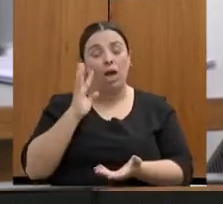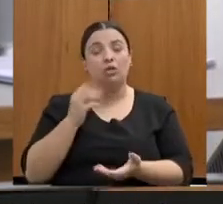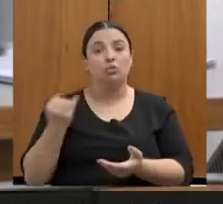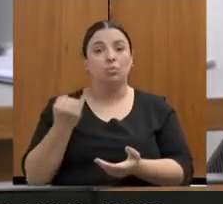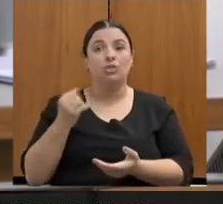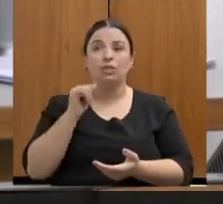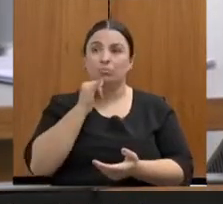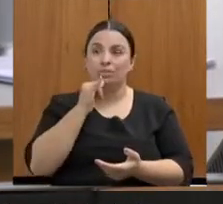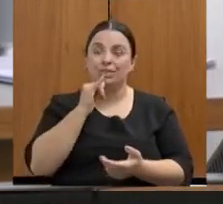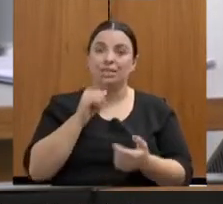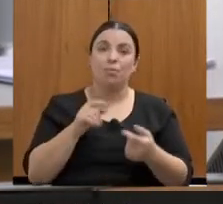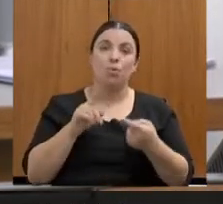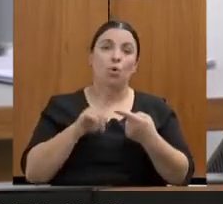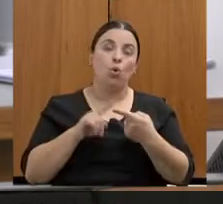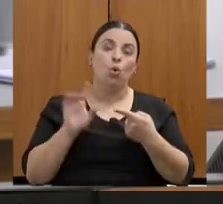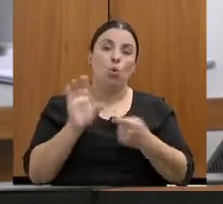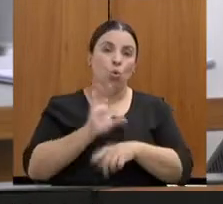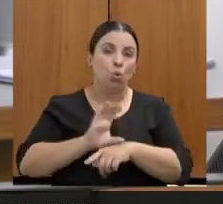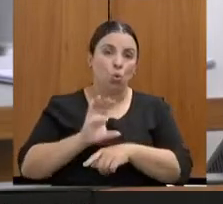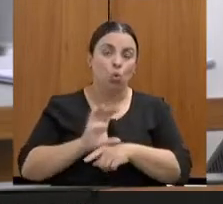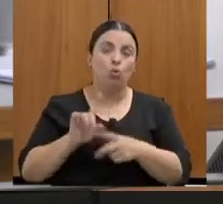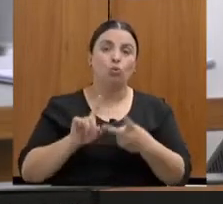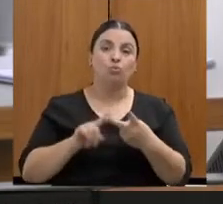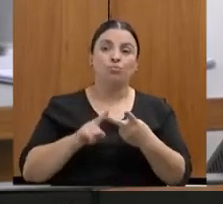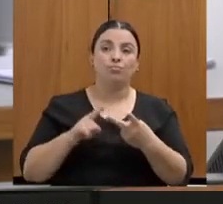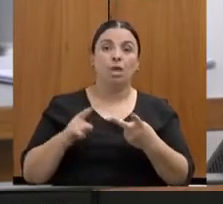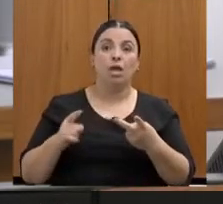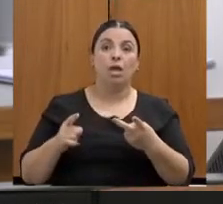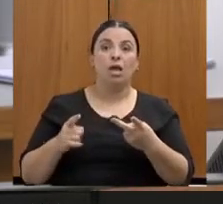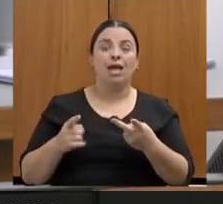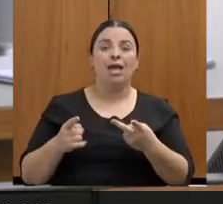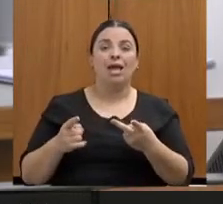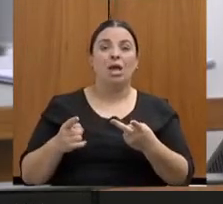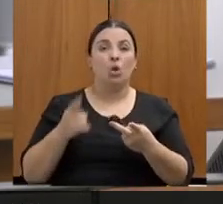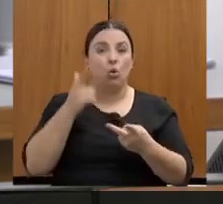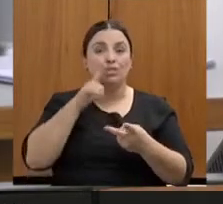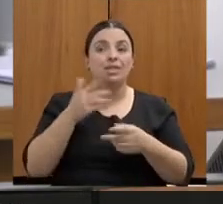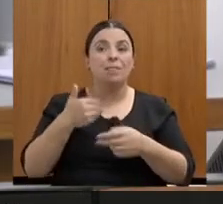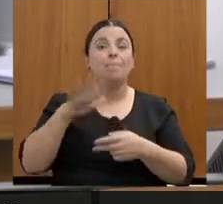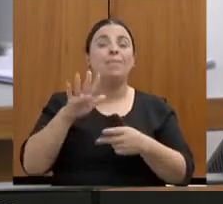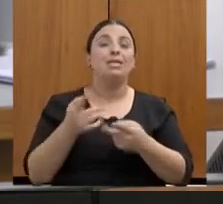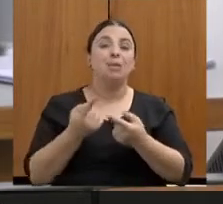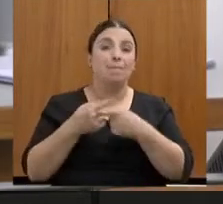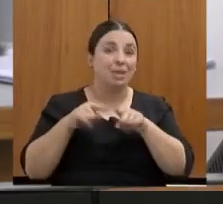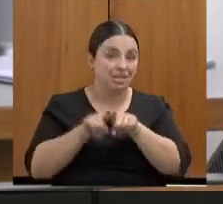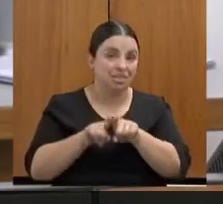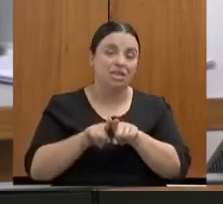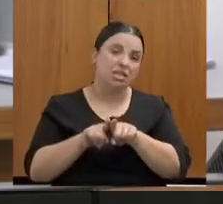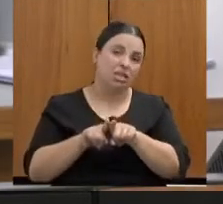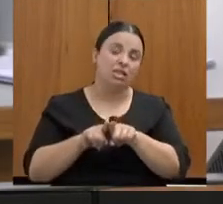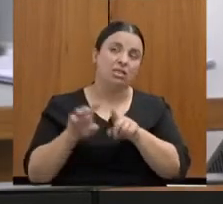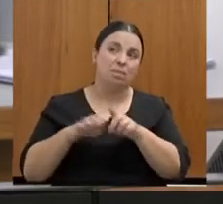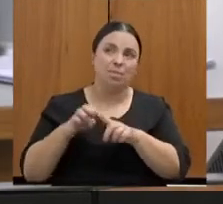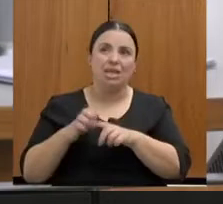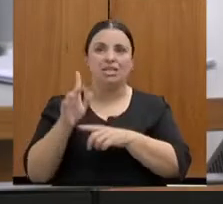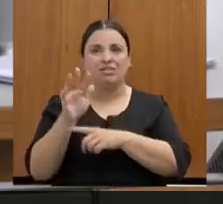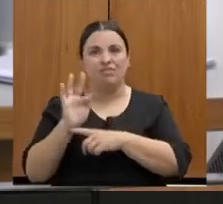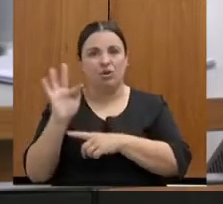a questão do fomento de busca das parcerias e outras